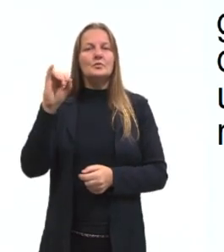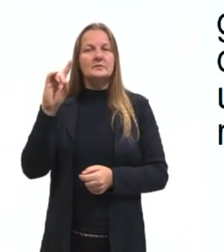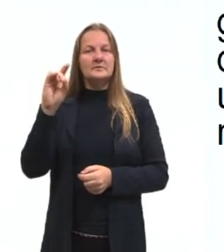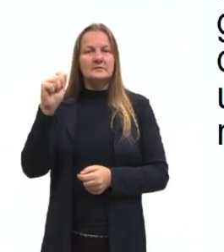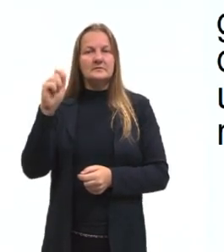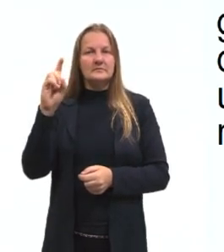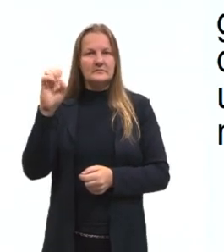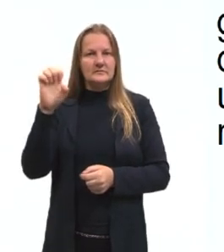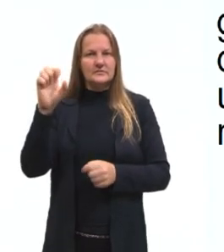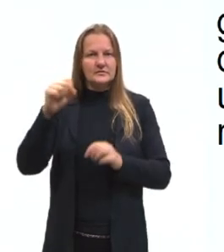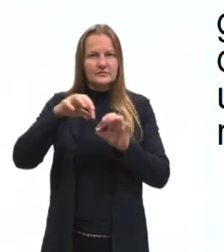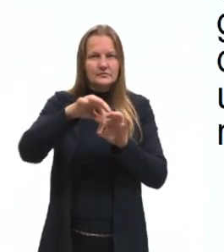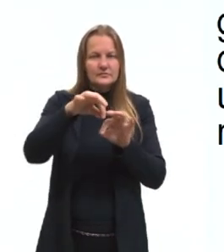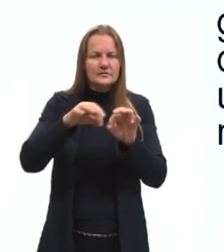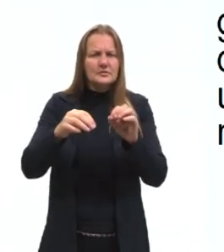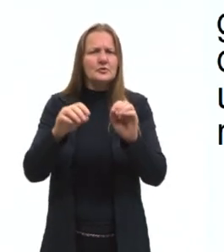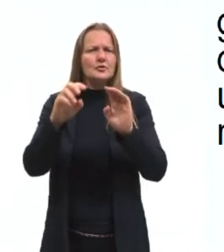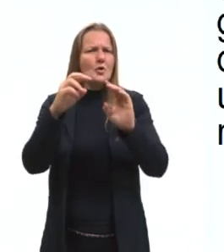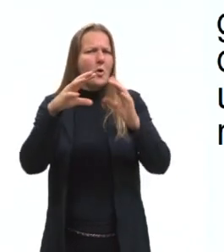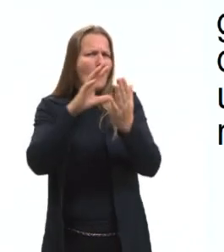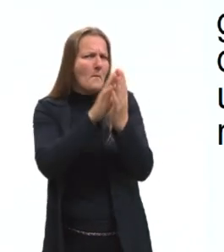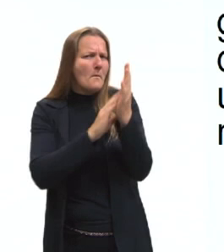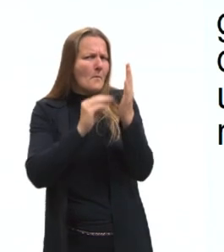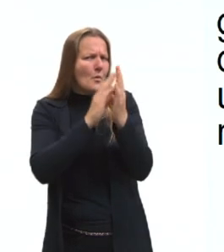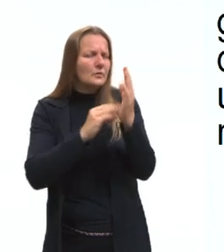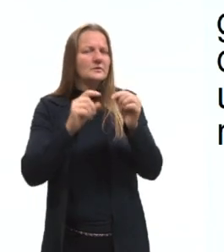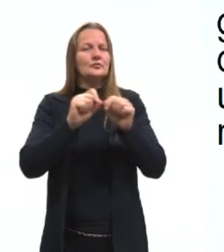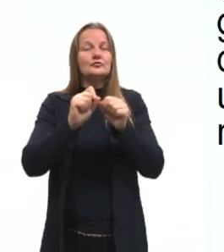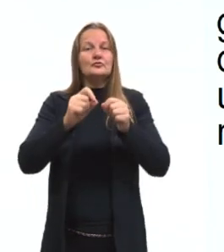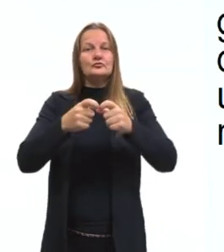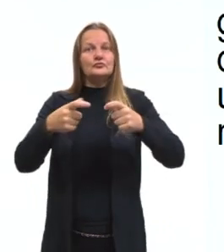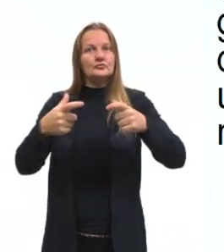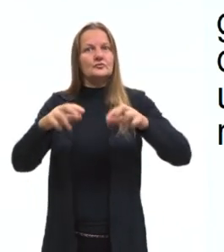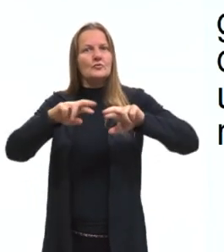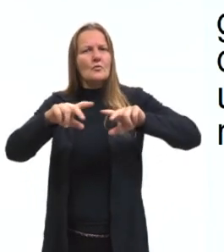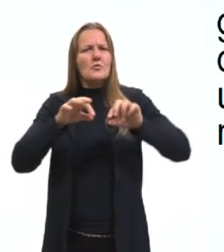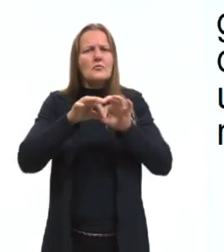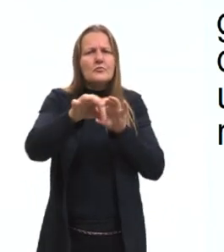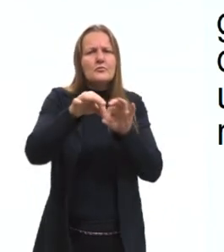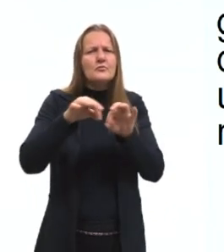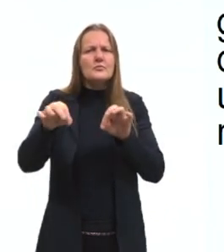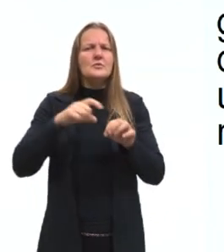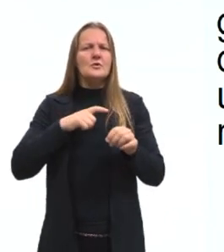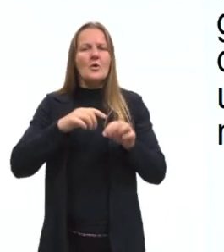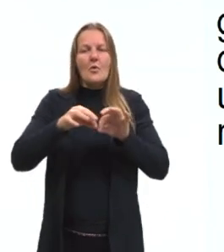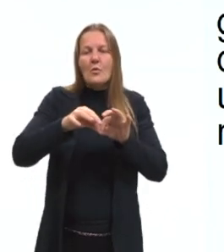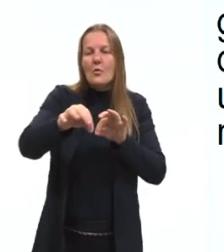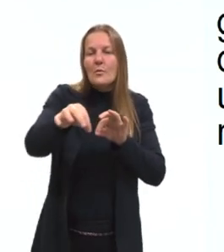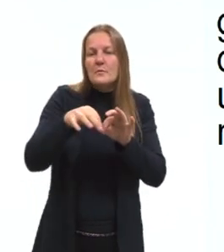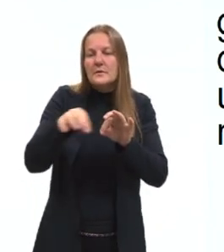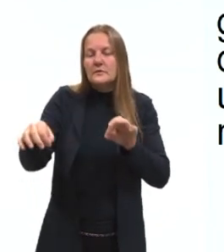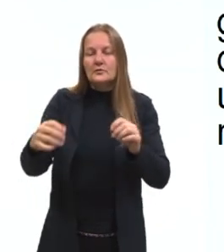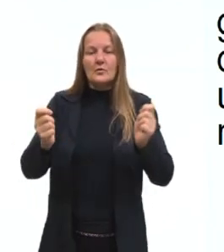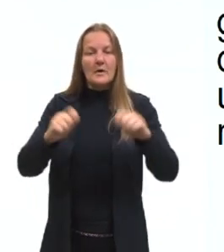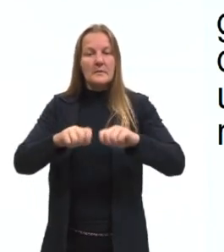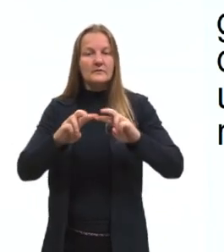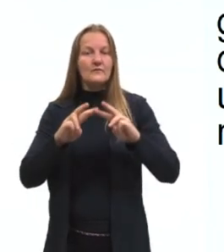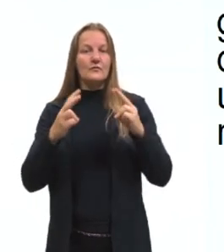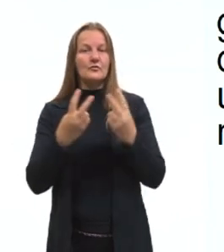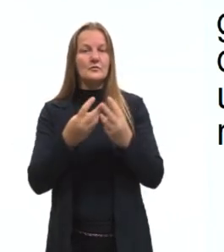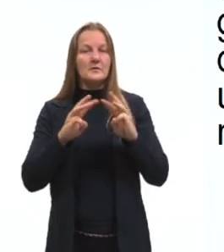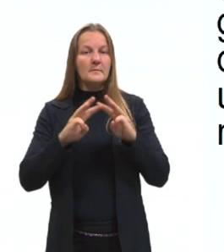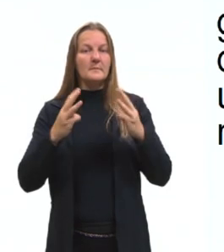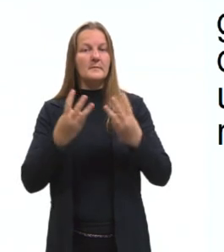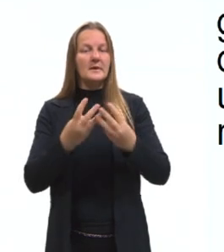são modelos estabelecidos para medir diferentes grandezas, tais como o comprimento, capacidade, massa,